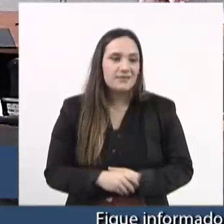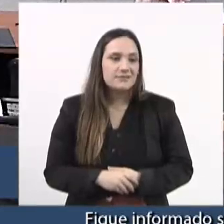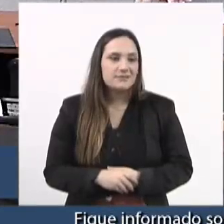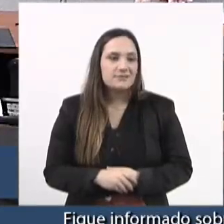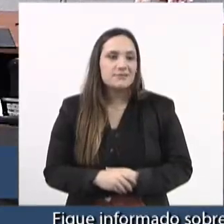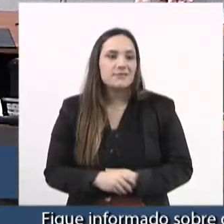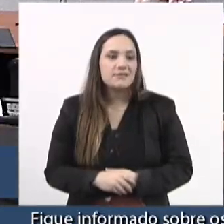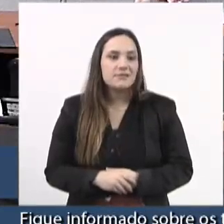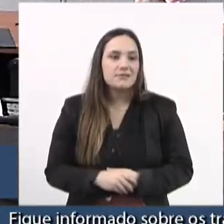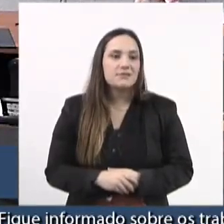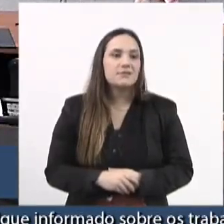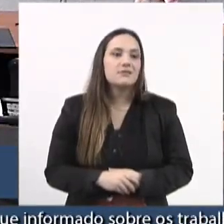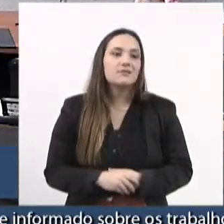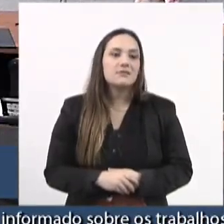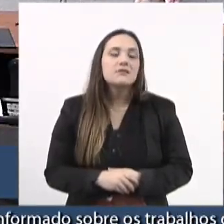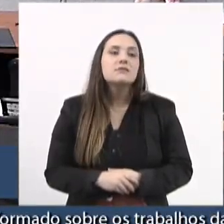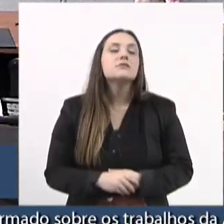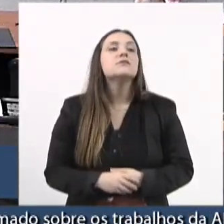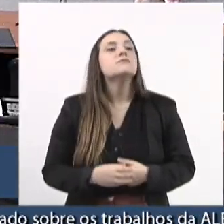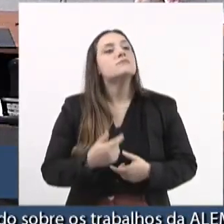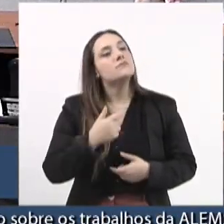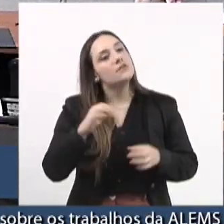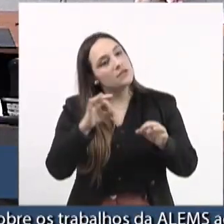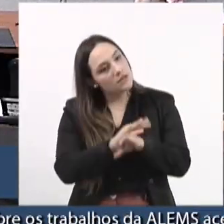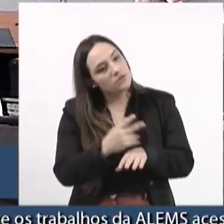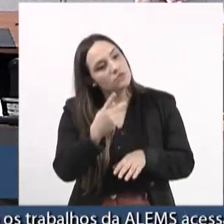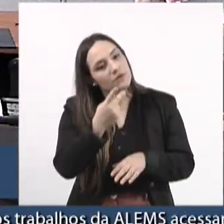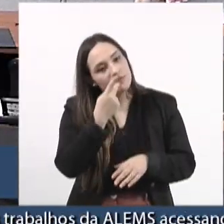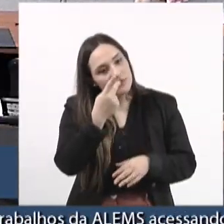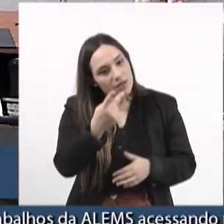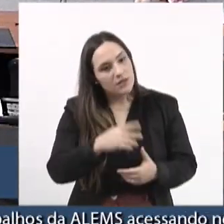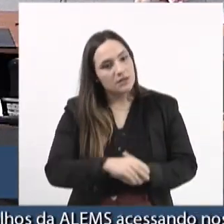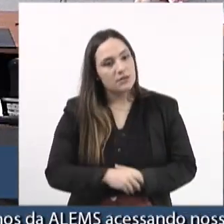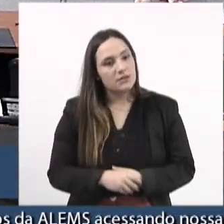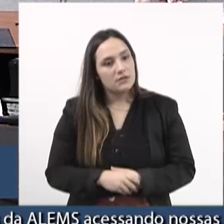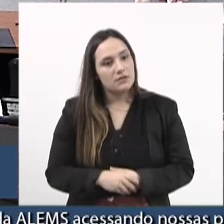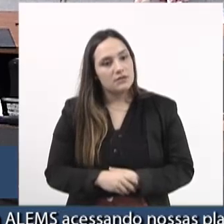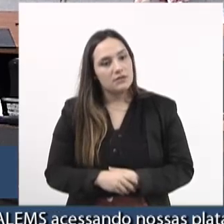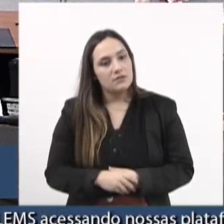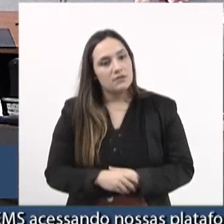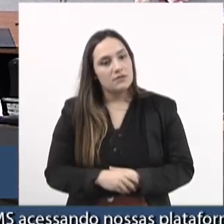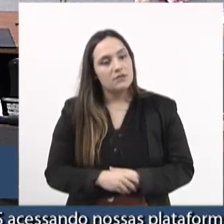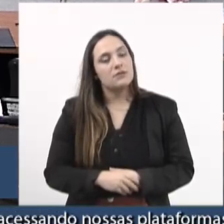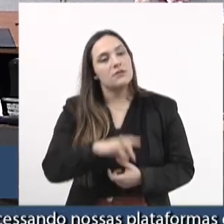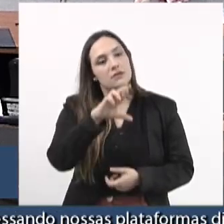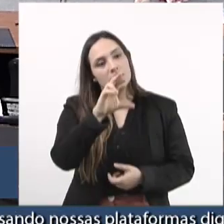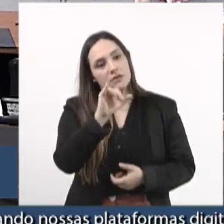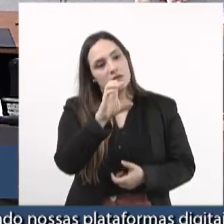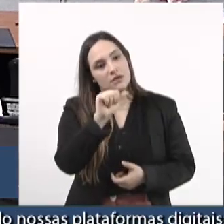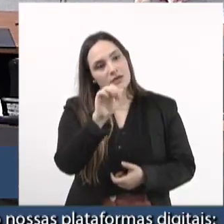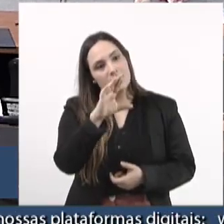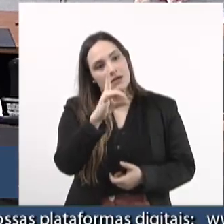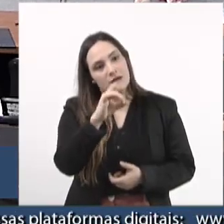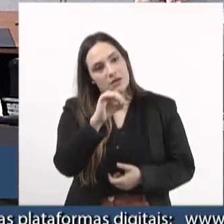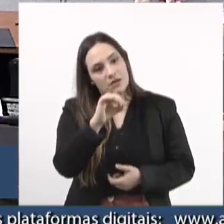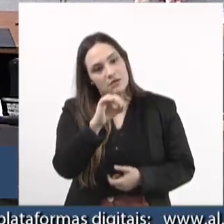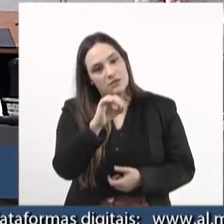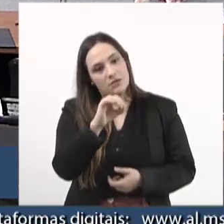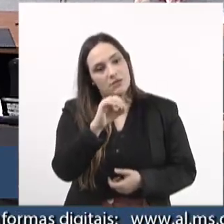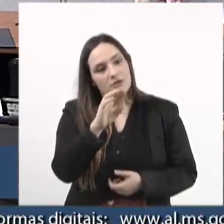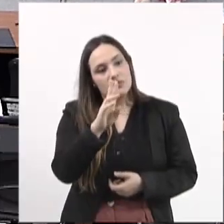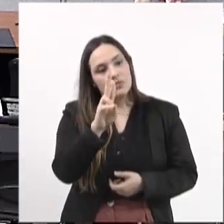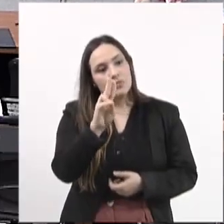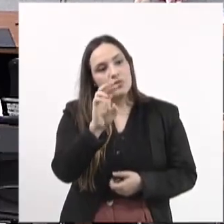Nós queremos registrar, encerrando a fala do Ricardo Alexandre Correia Bueno,